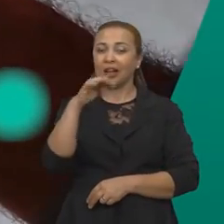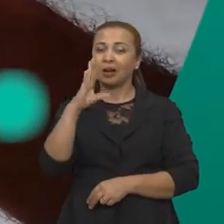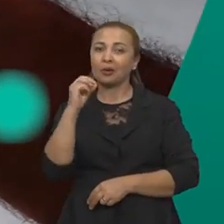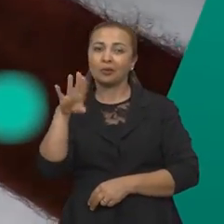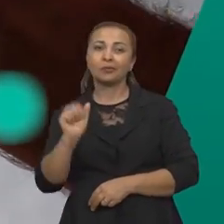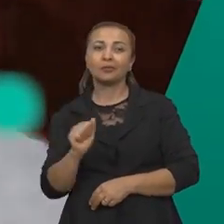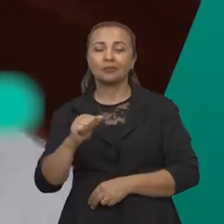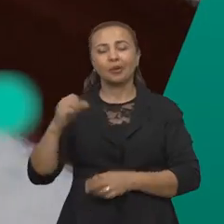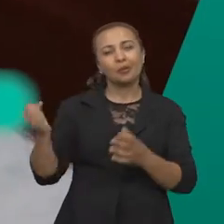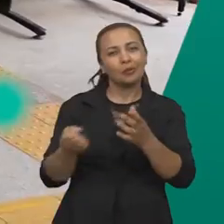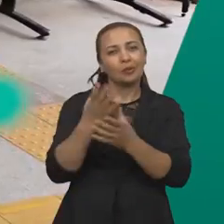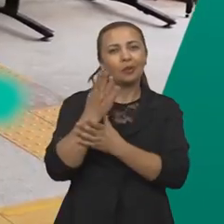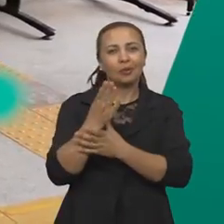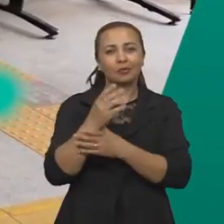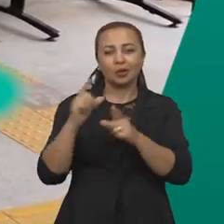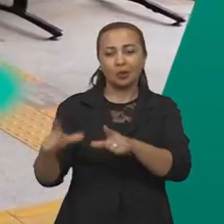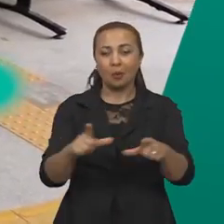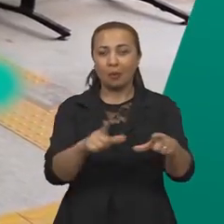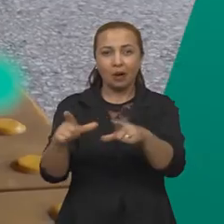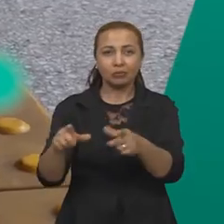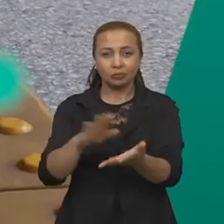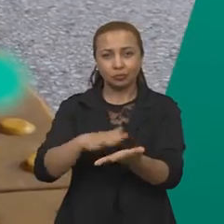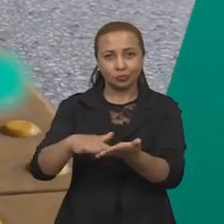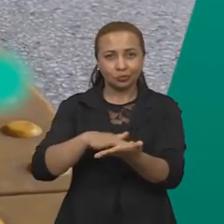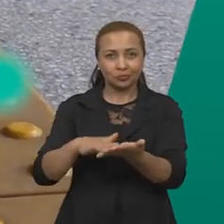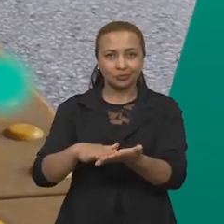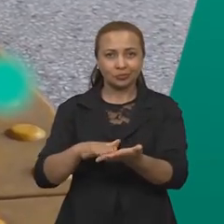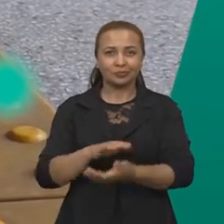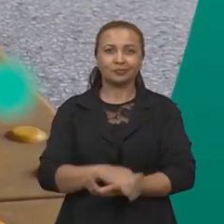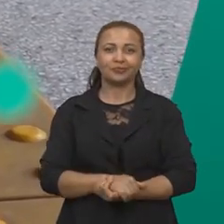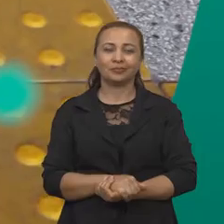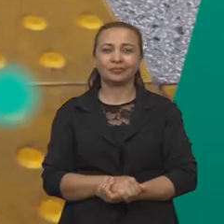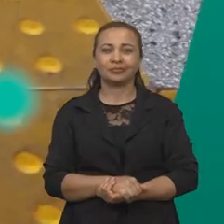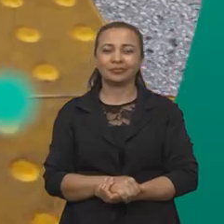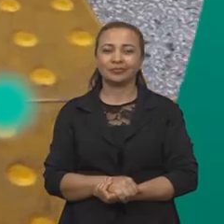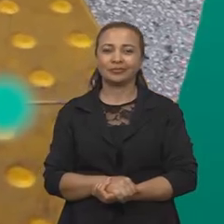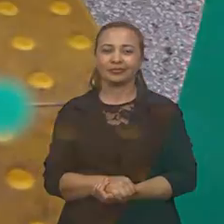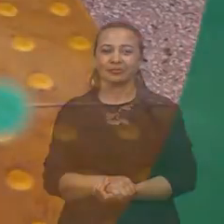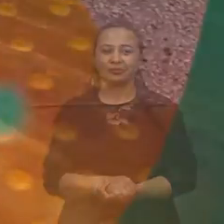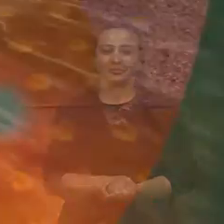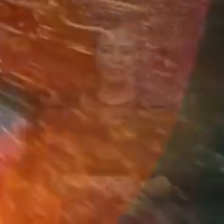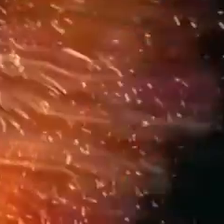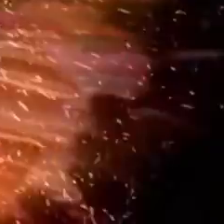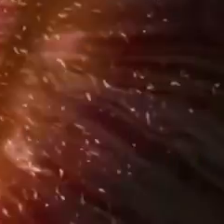Universidade Federal do Recôncavo da Bahia inova na criação do piso tátil.